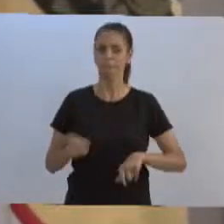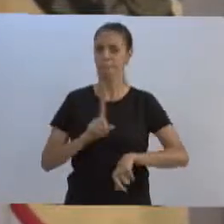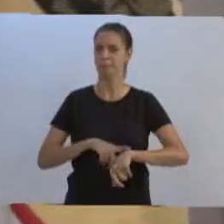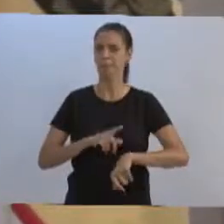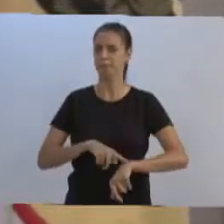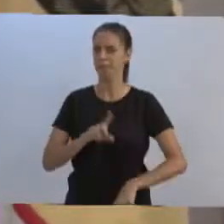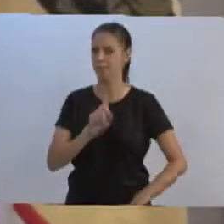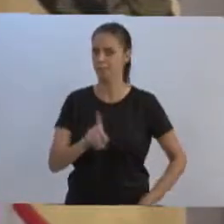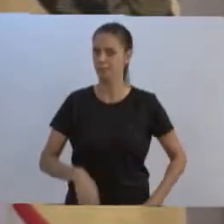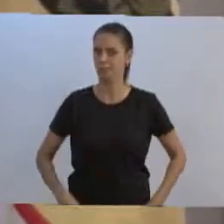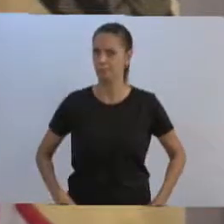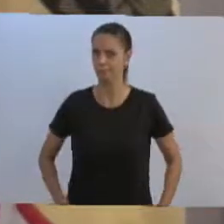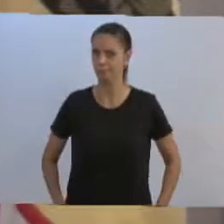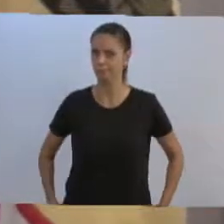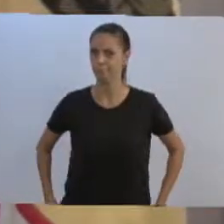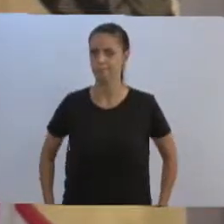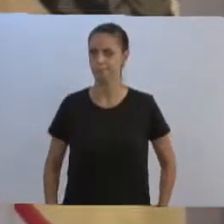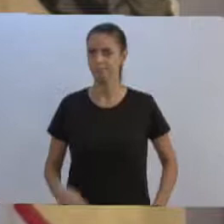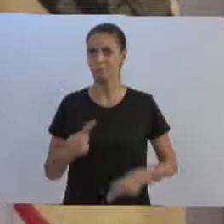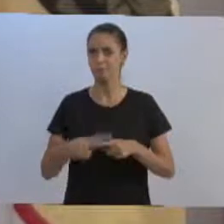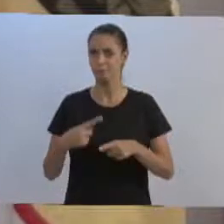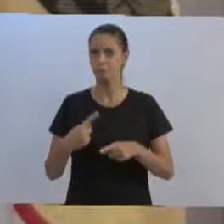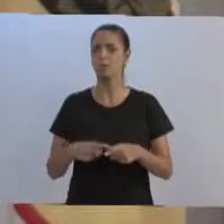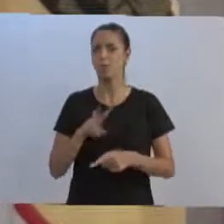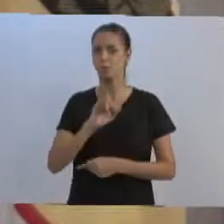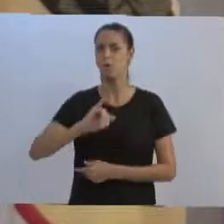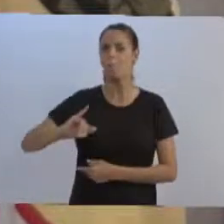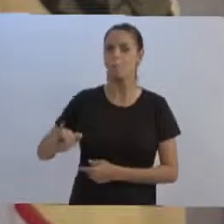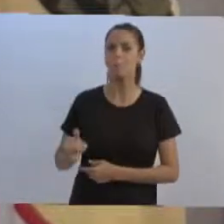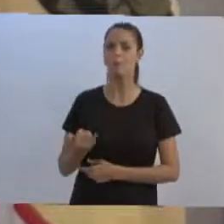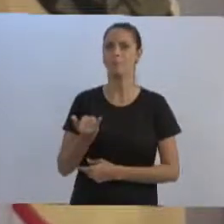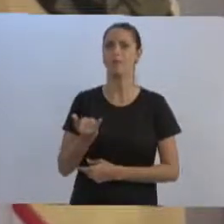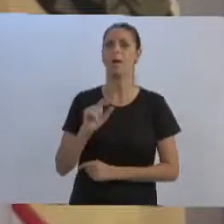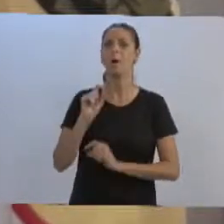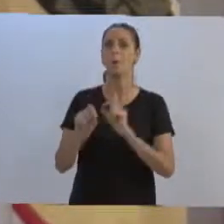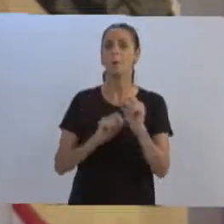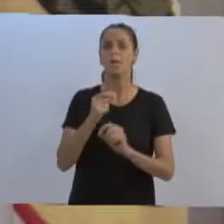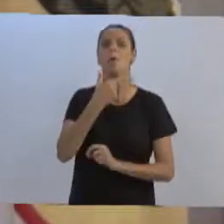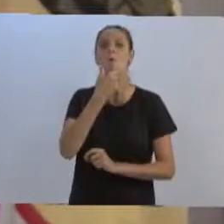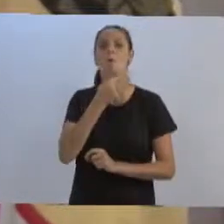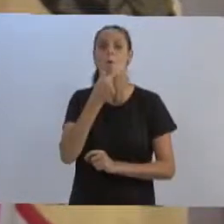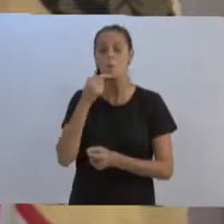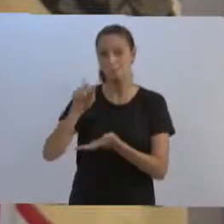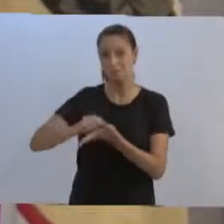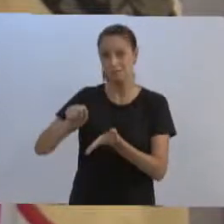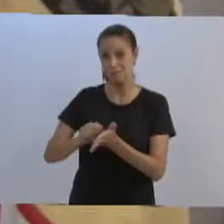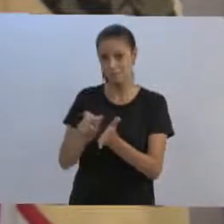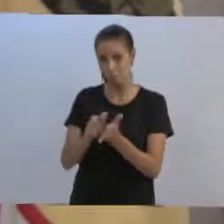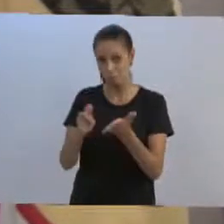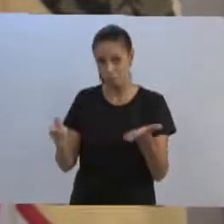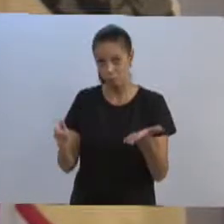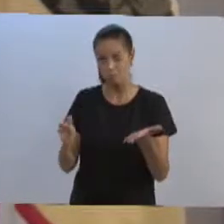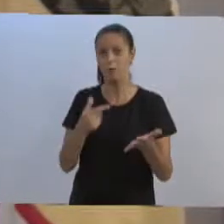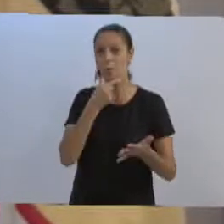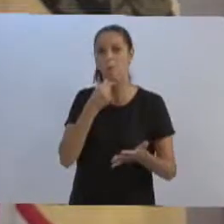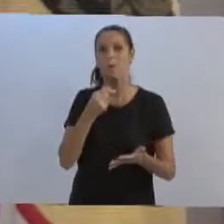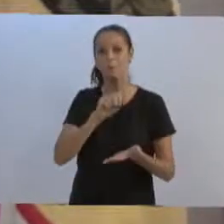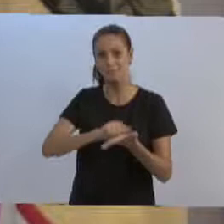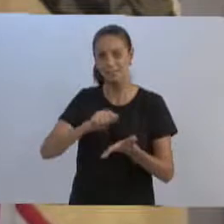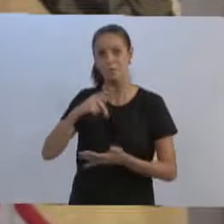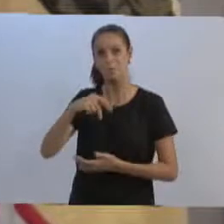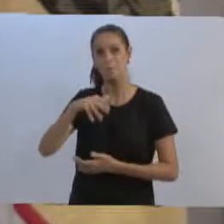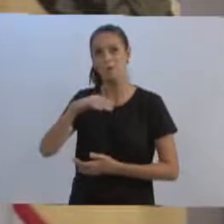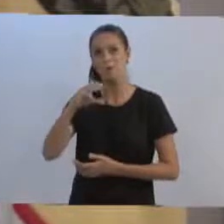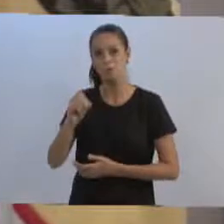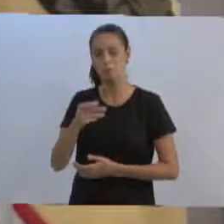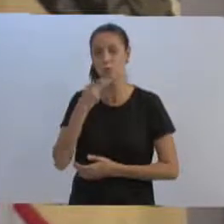me valer da lavra do jornalista Pancho, que colocou no jornal de Santa Catarina, na sua coluna, o seguinte, que